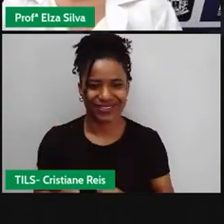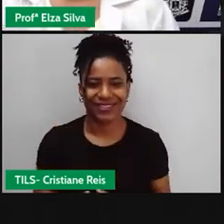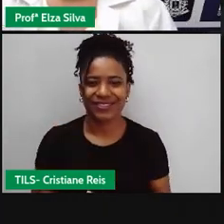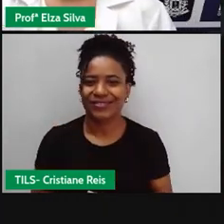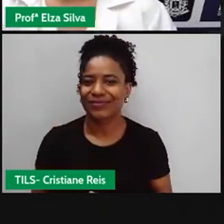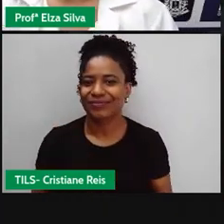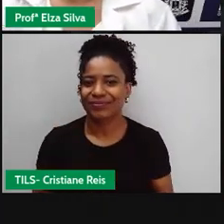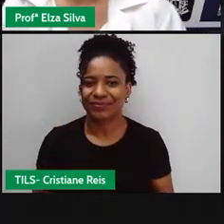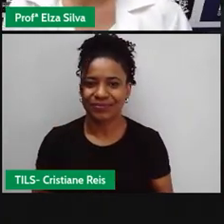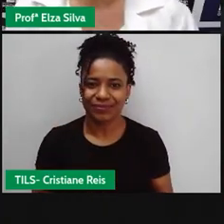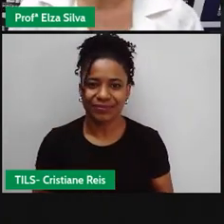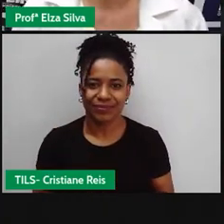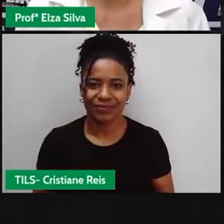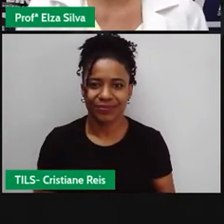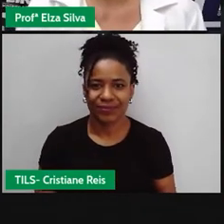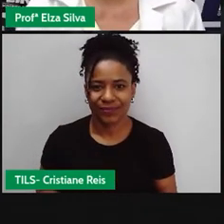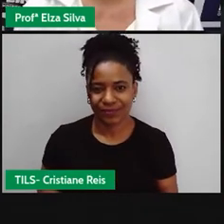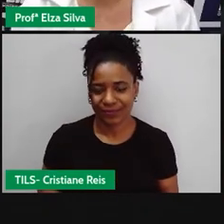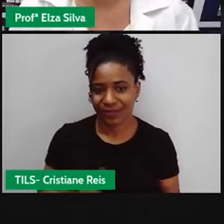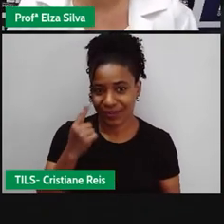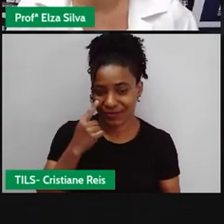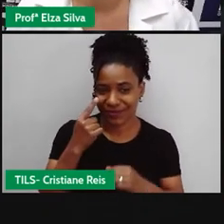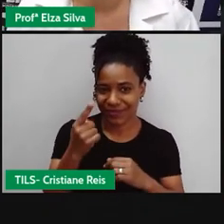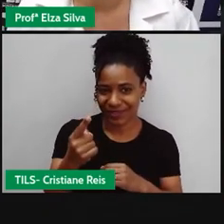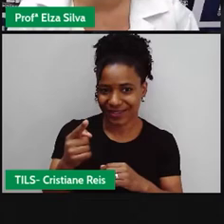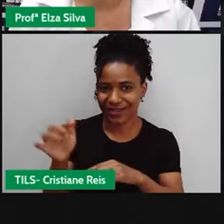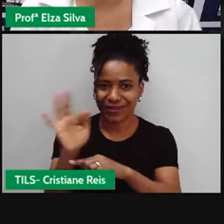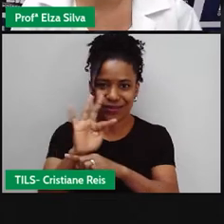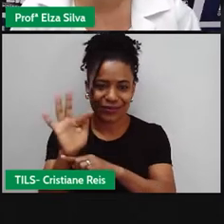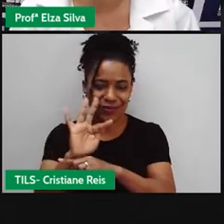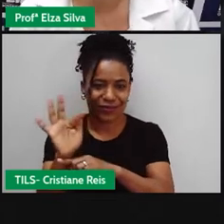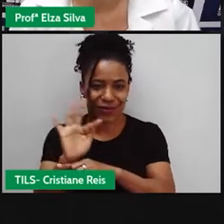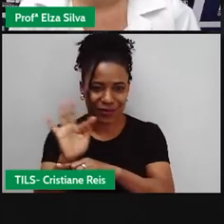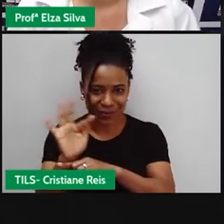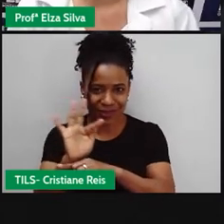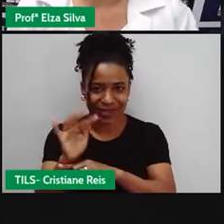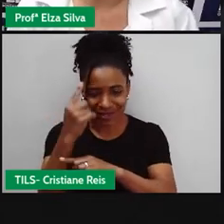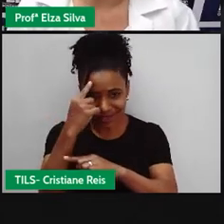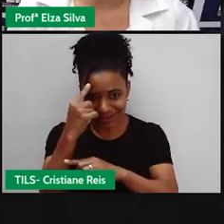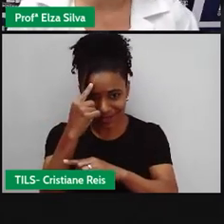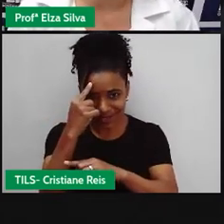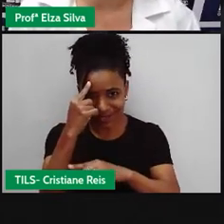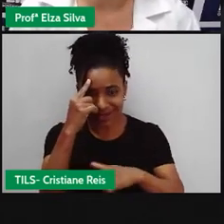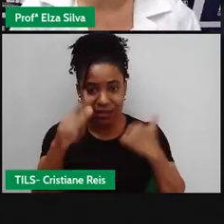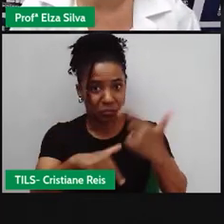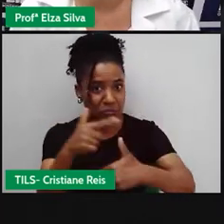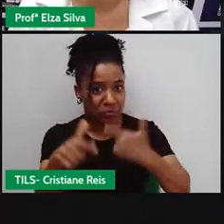So, Missão Impossível e efeito Fulor